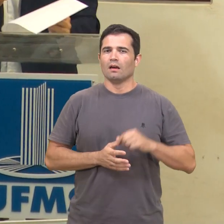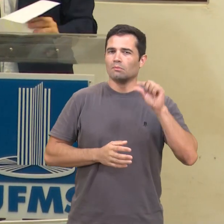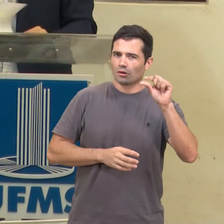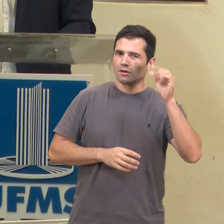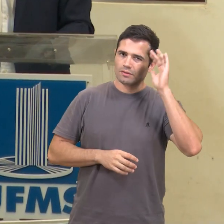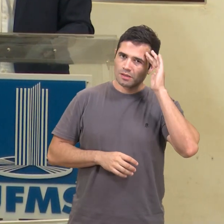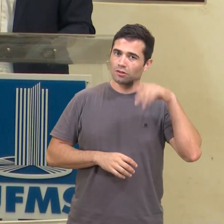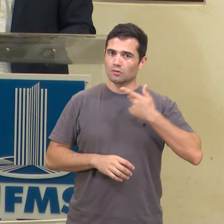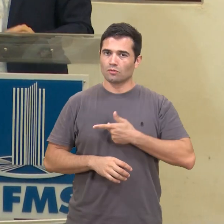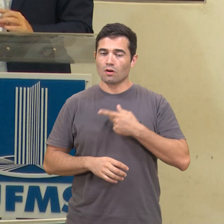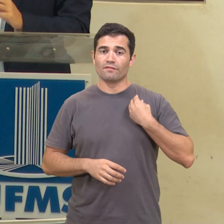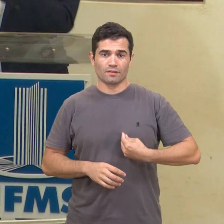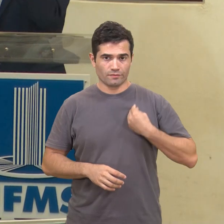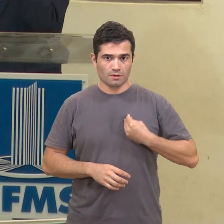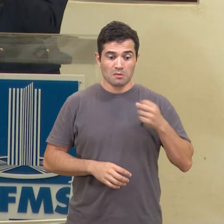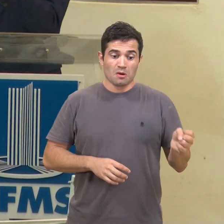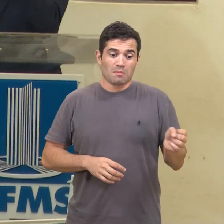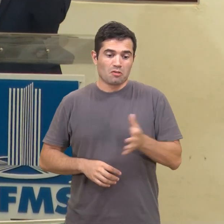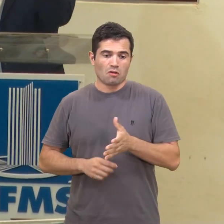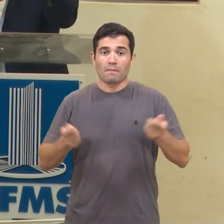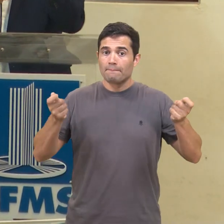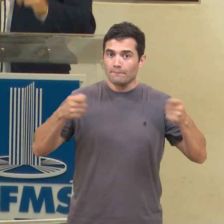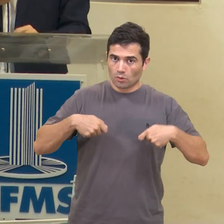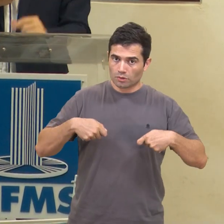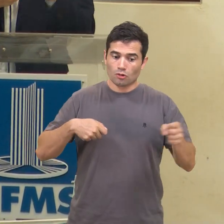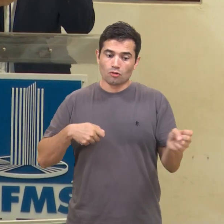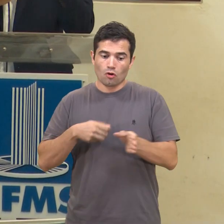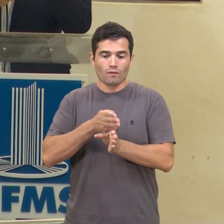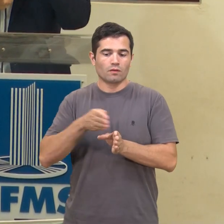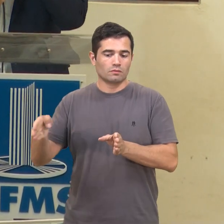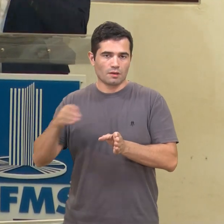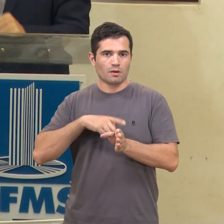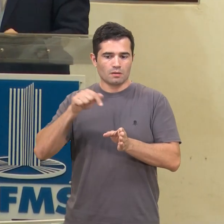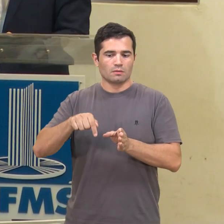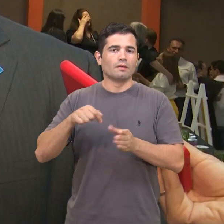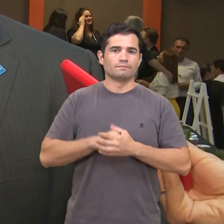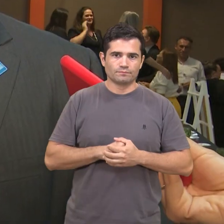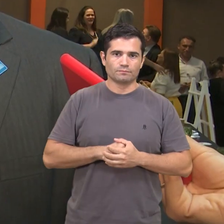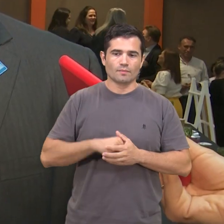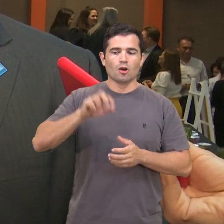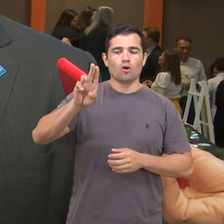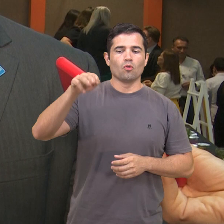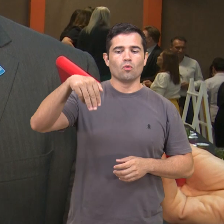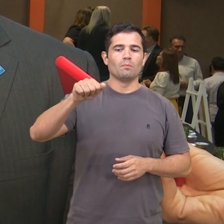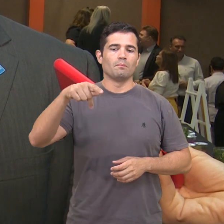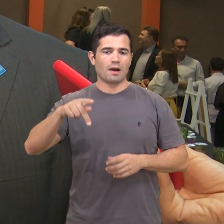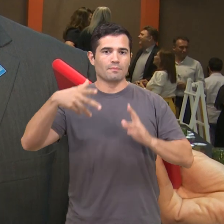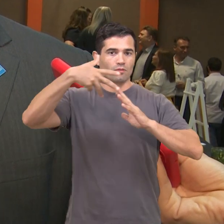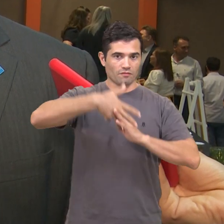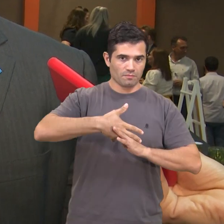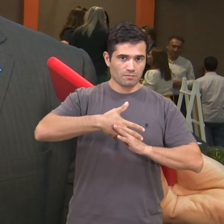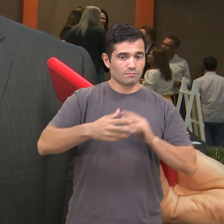pouco entender que nós estamos vivendo uma nova possibilidade, uma nova época para o MAP. A UFMS e MAP faz